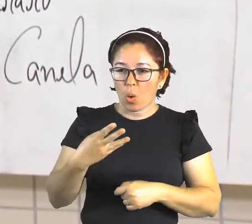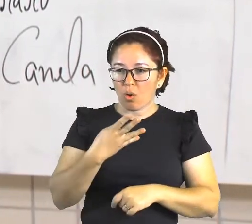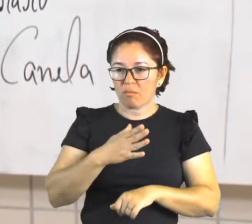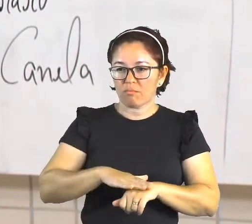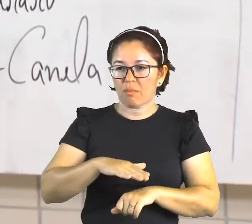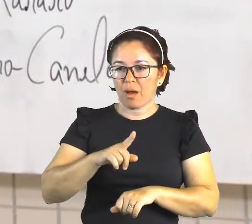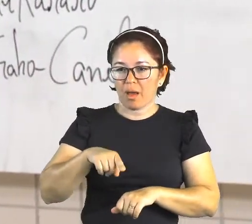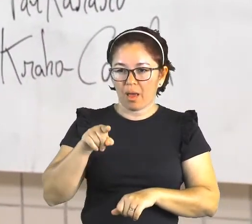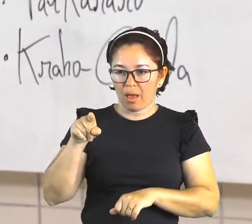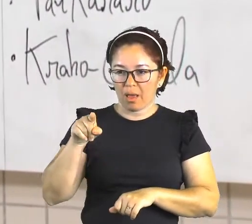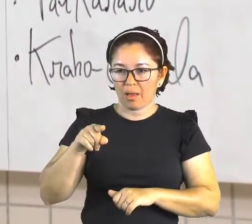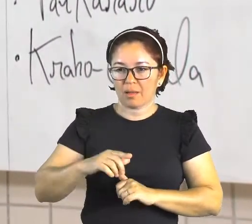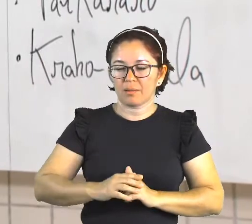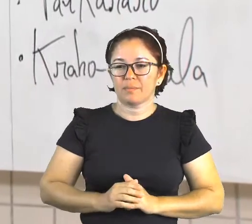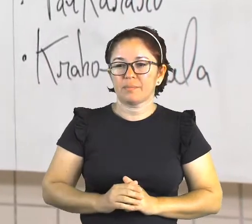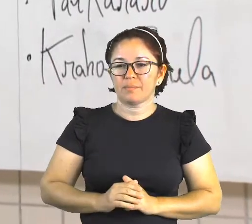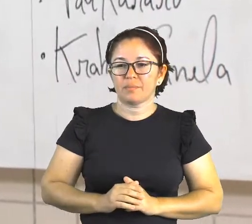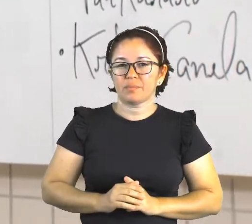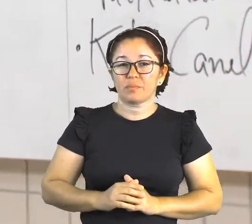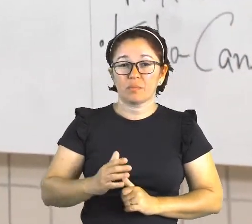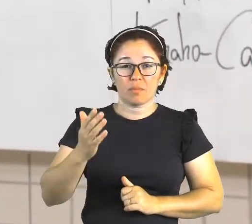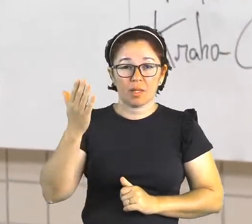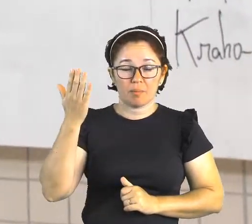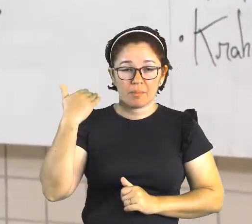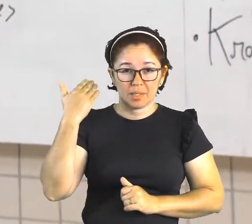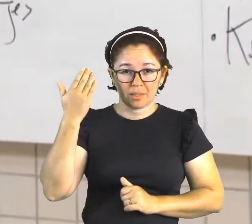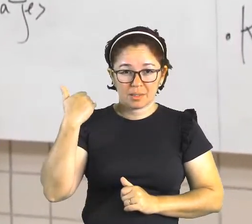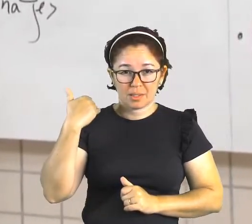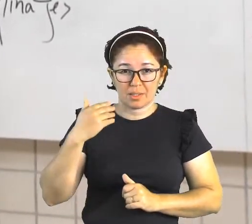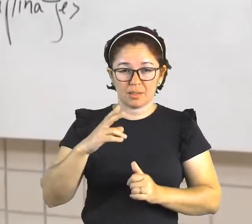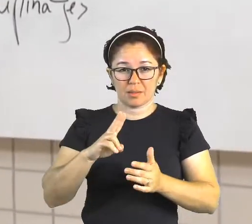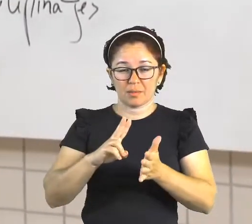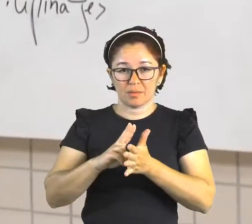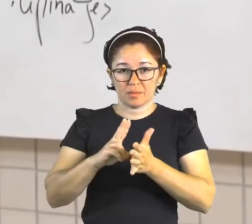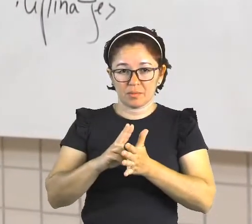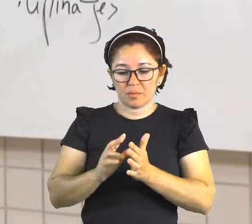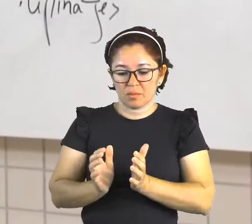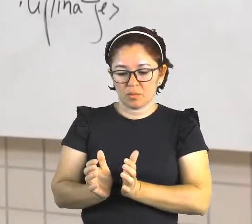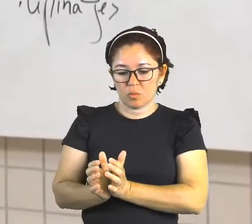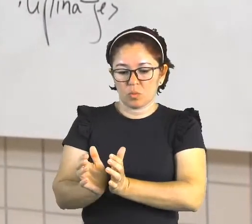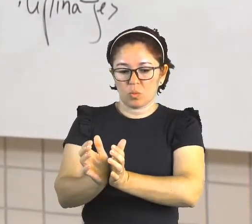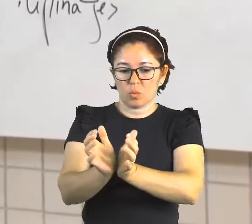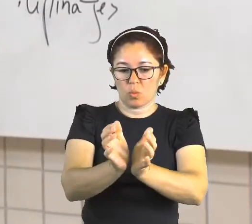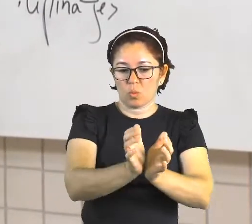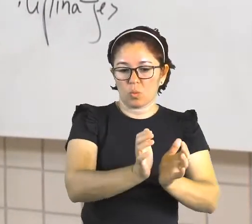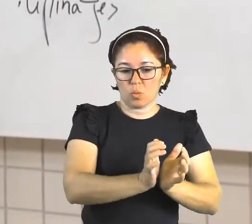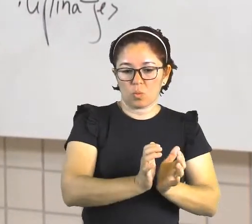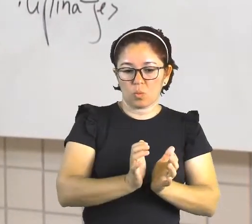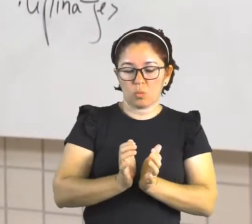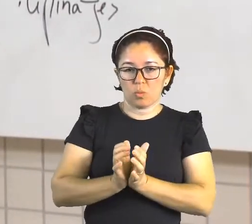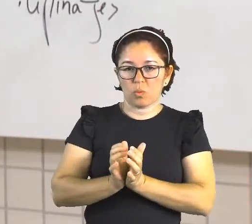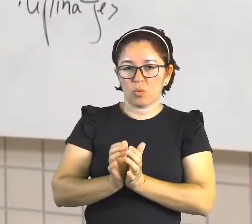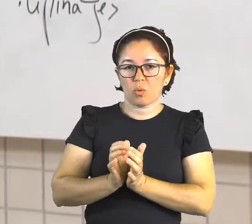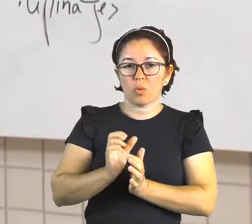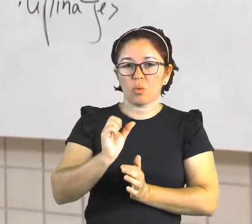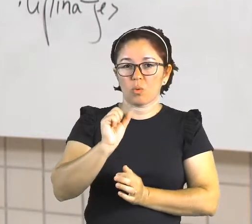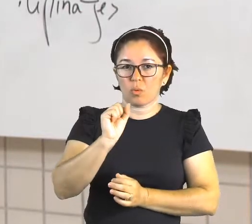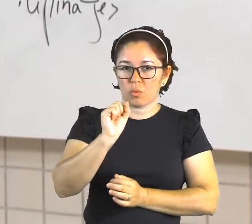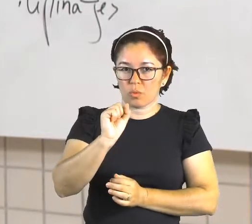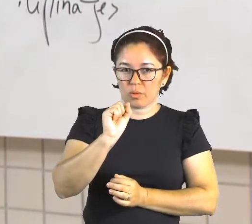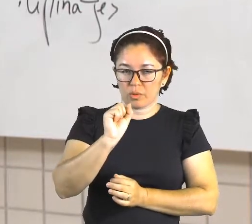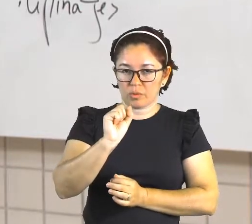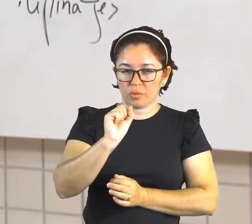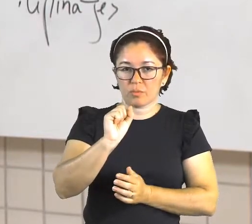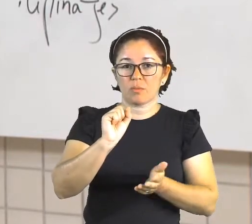antigamente, nós tínhamos oito tribos nativas, oito tribos indígenas. Hoje,